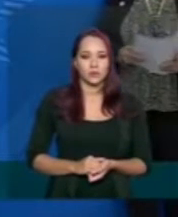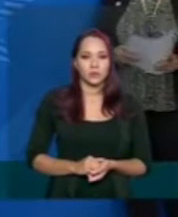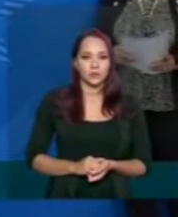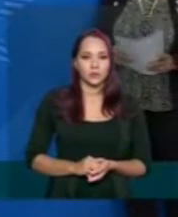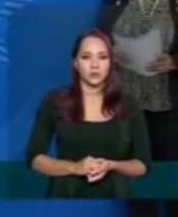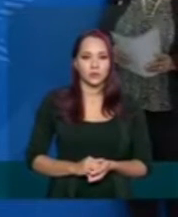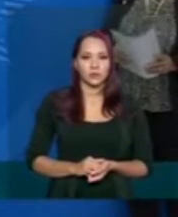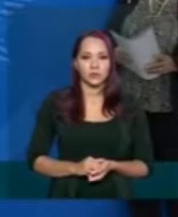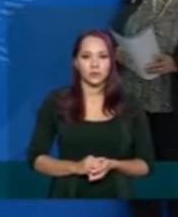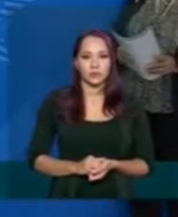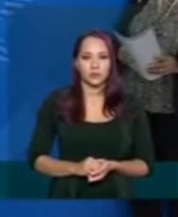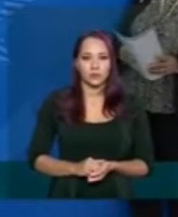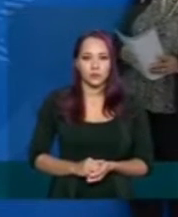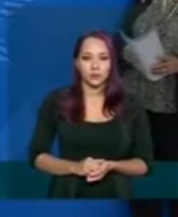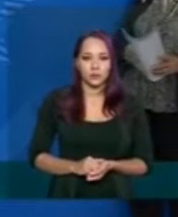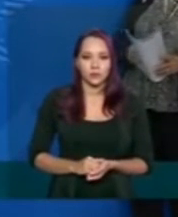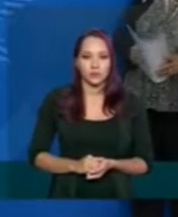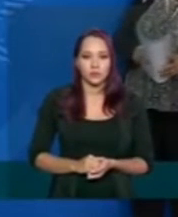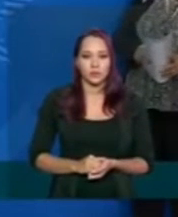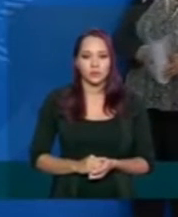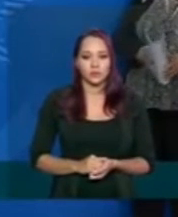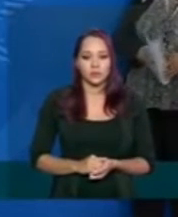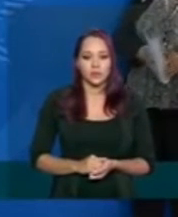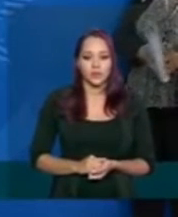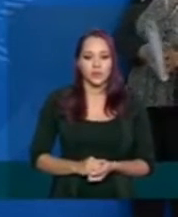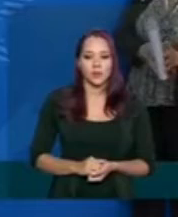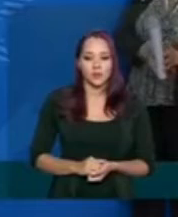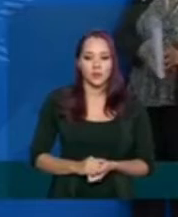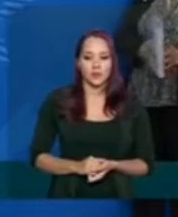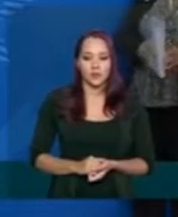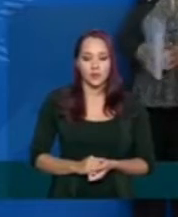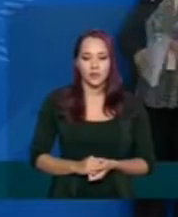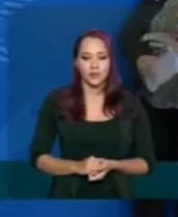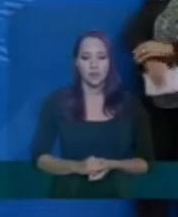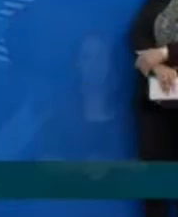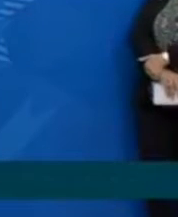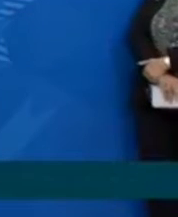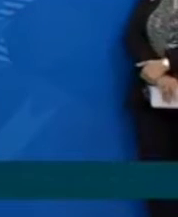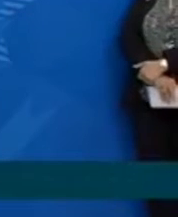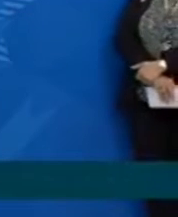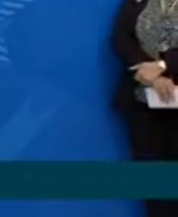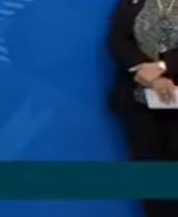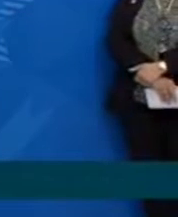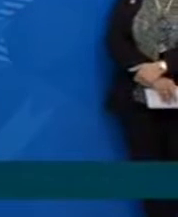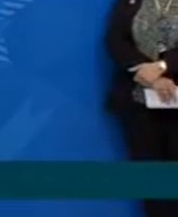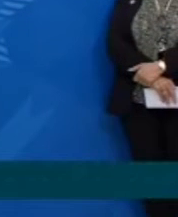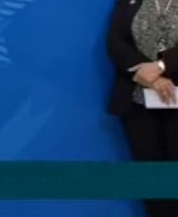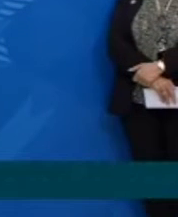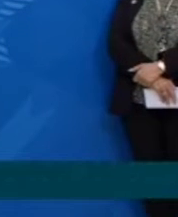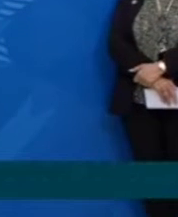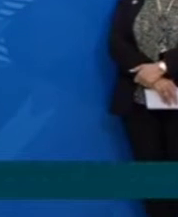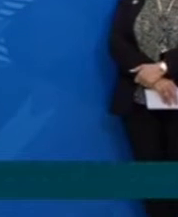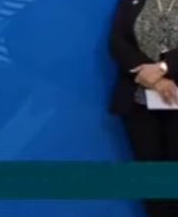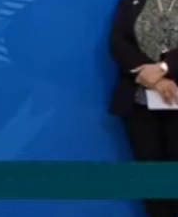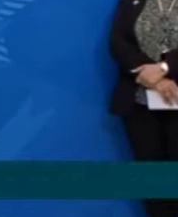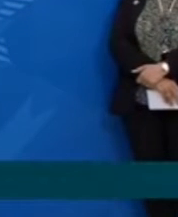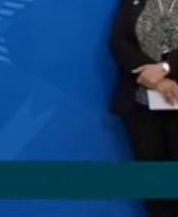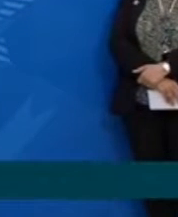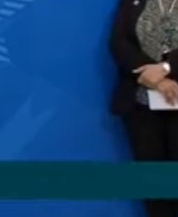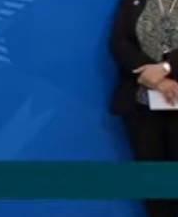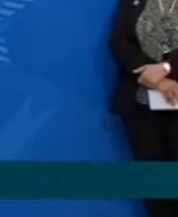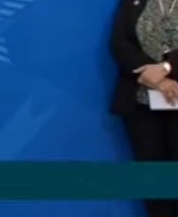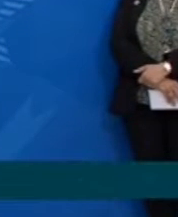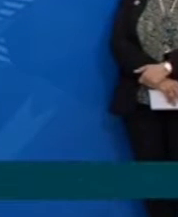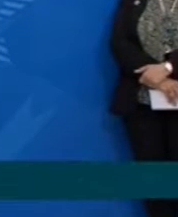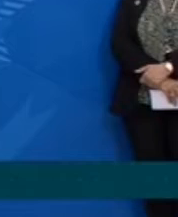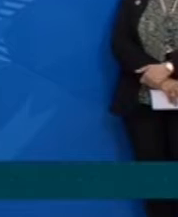concordo a gente vem fazendo a aula das coletivas do Ministério da Saúde as perguntas de hoje serão as perguntas que foram enviadas previamente para